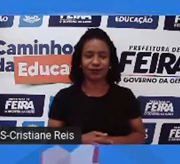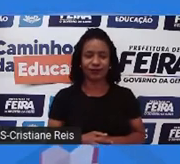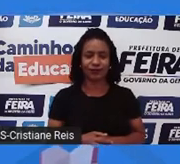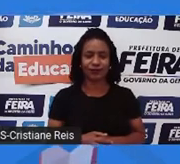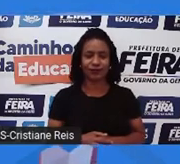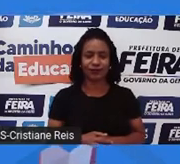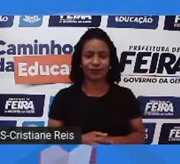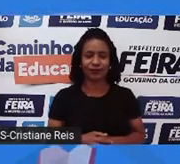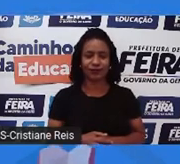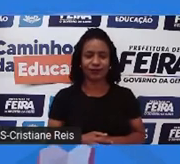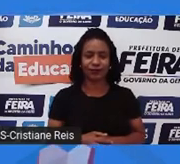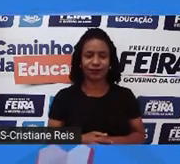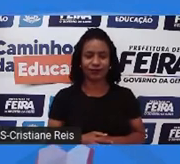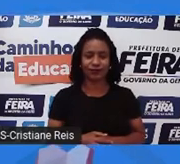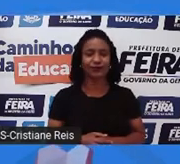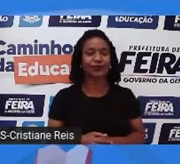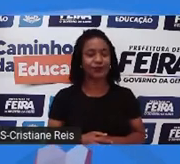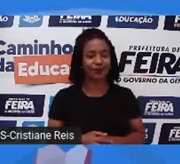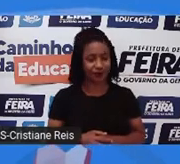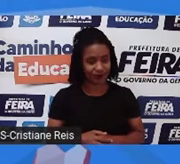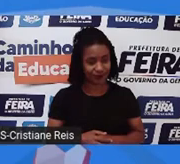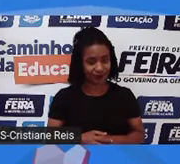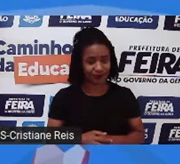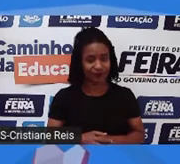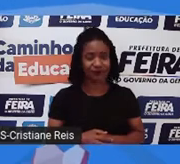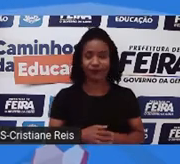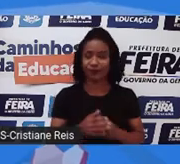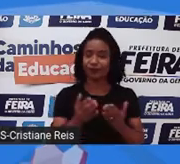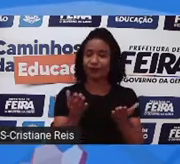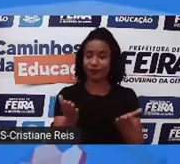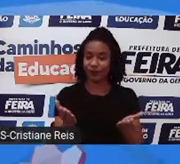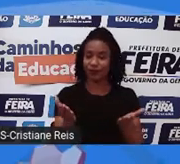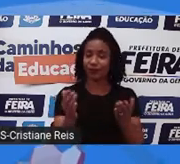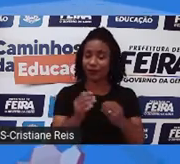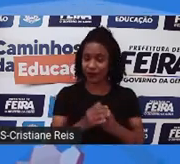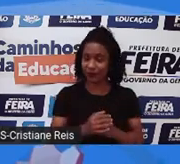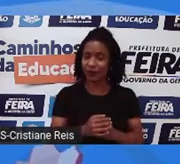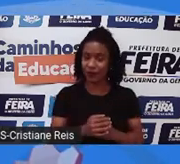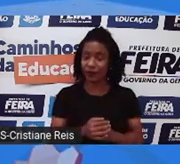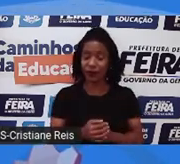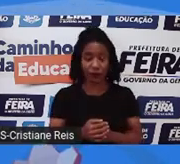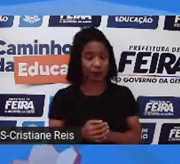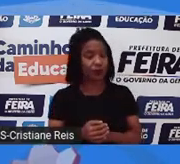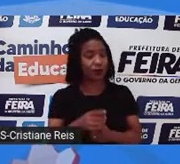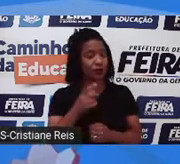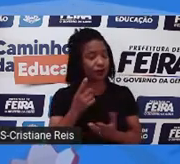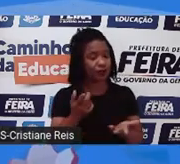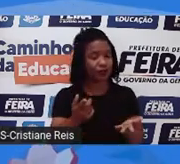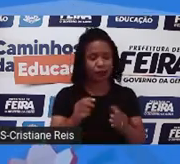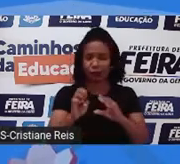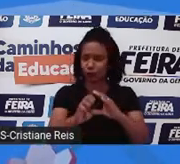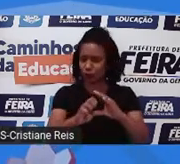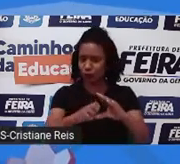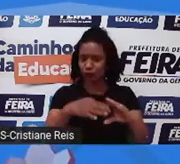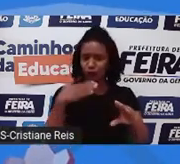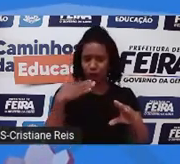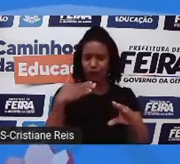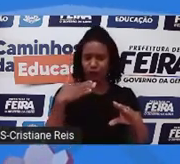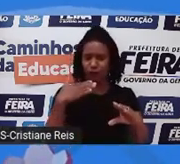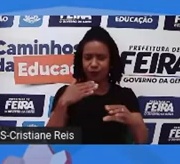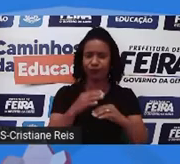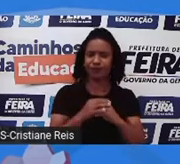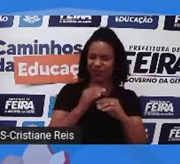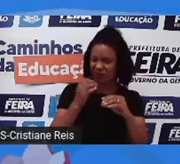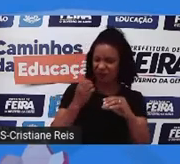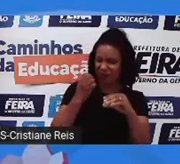order to win a really cool fund. Então, que situação é que nos colocam agora? Você recebe um e-mail em cadeia,